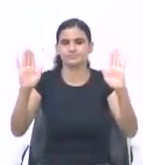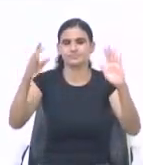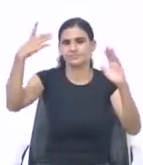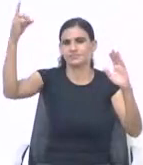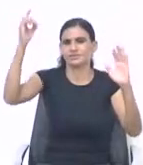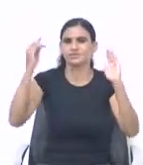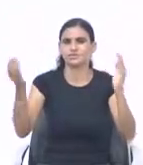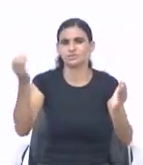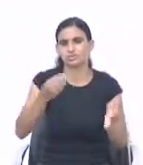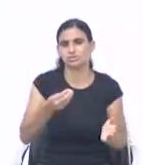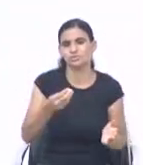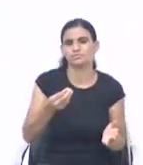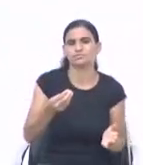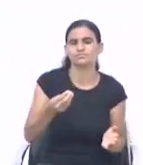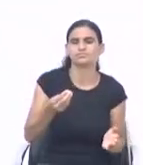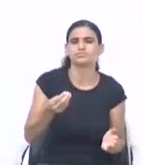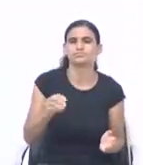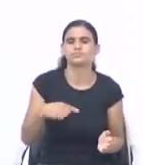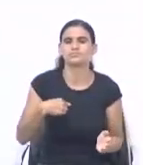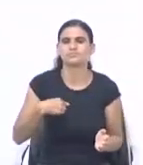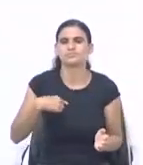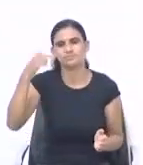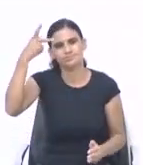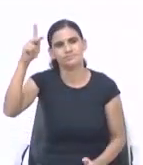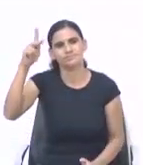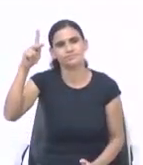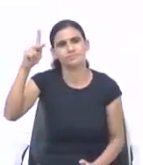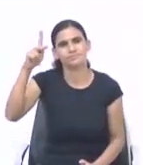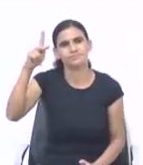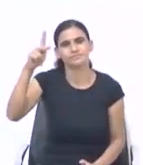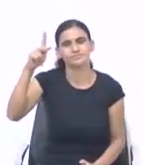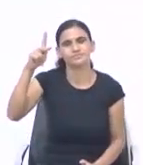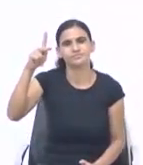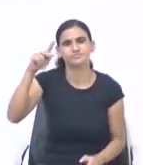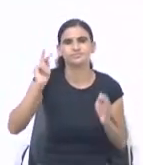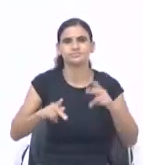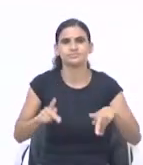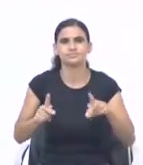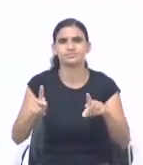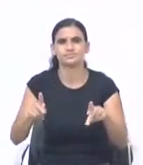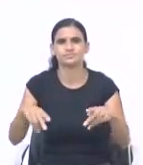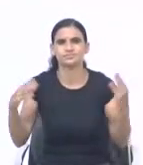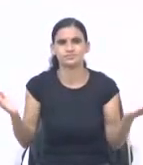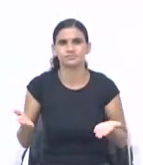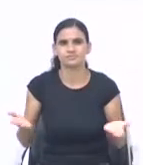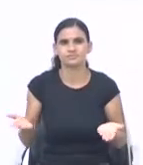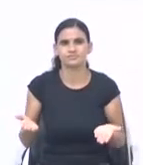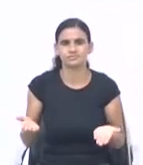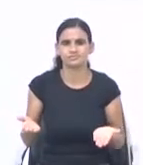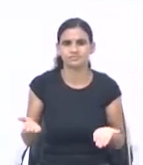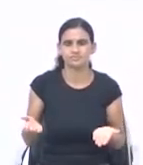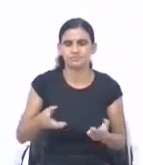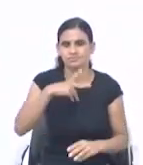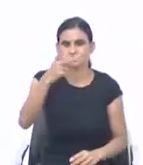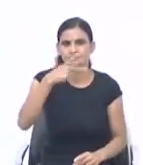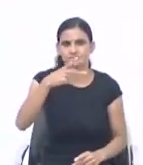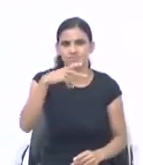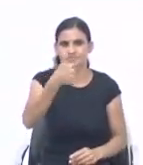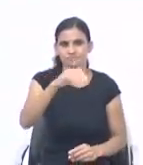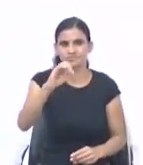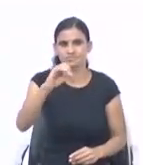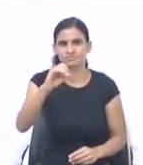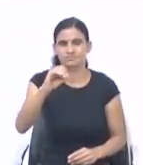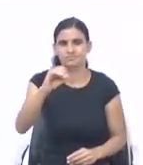E sabe qual a lição que Deus estava dando aqui. Para o povo. E como para nós. Hoje sobre mordomo e fiel. Ele estava dizendo no versículo 10.